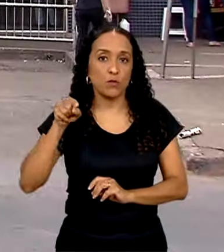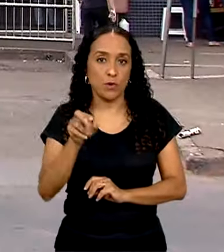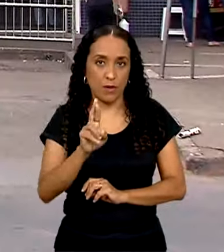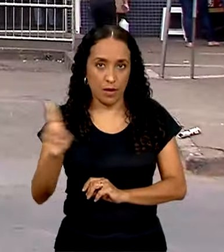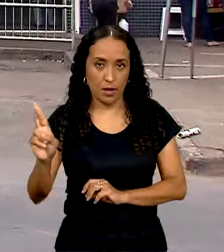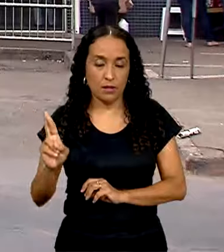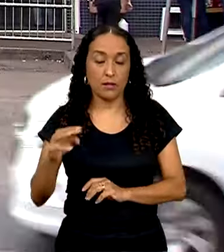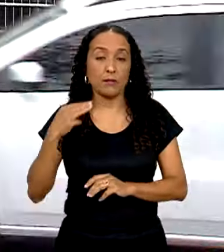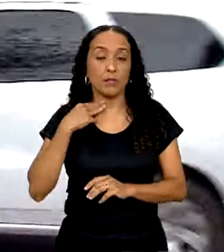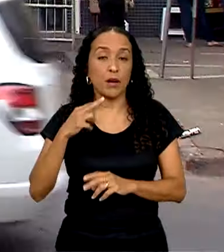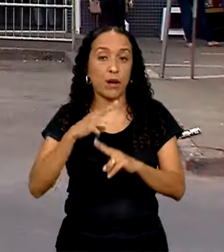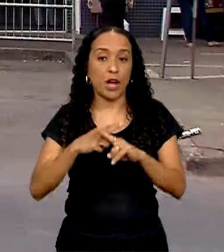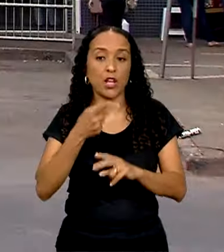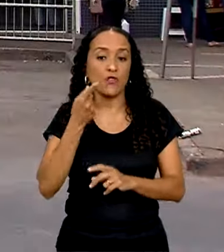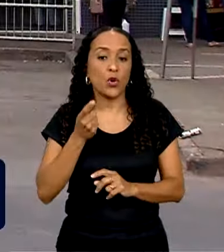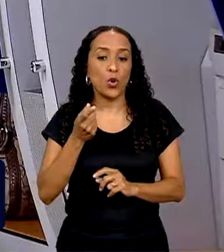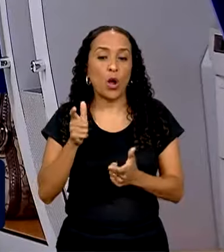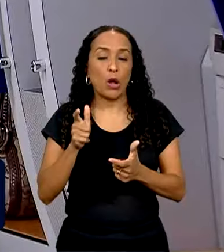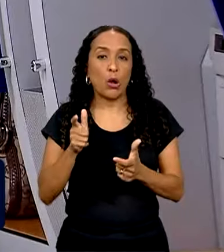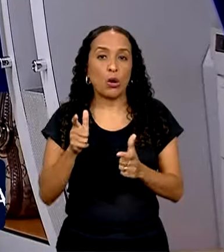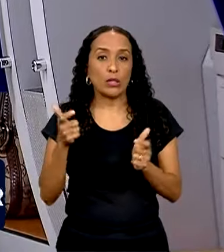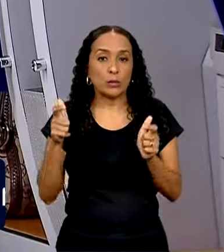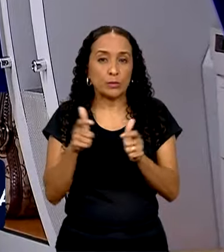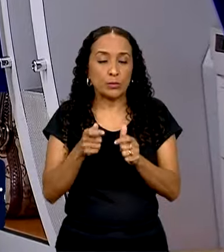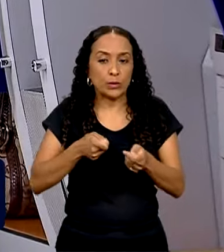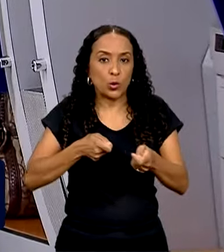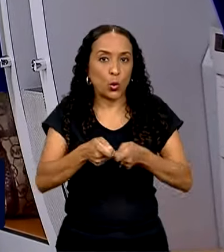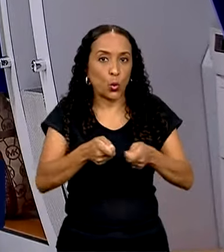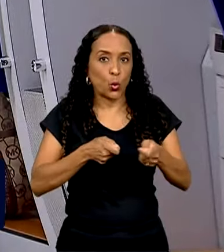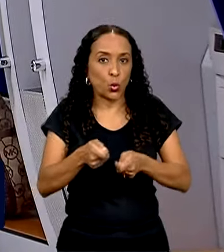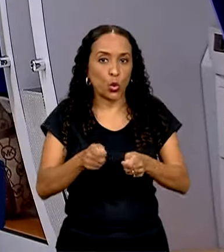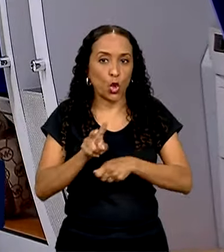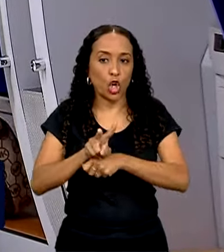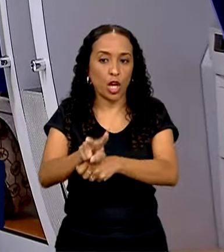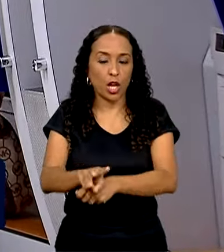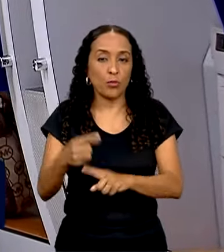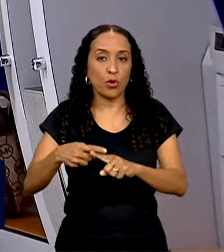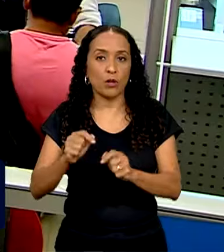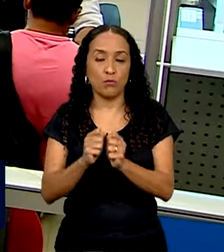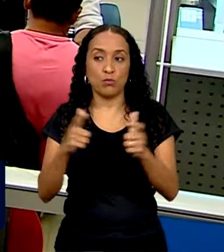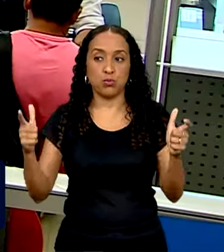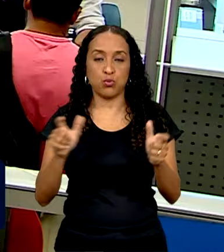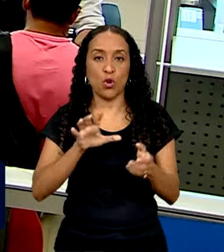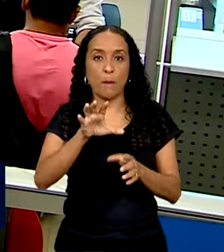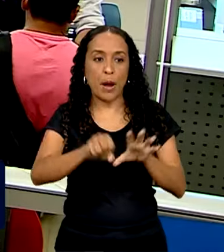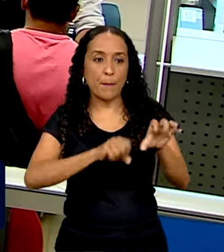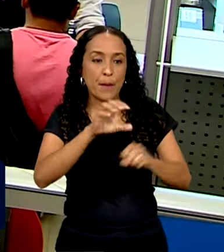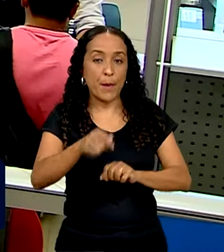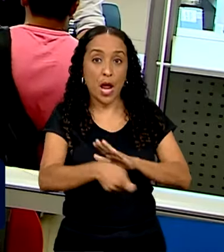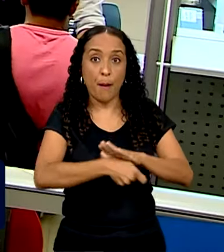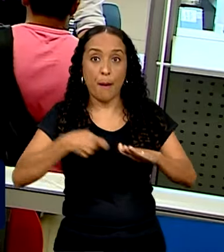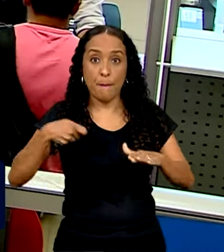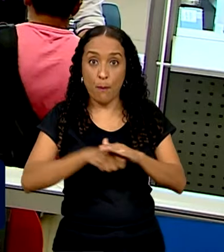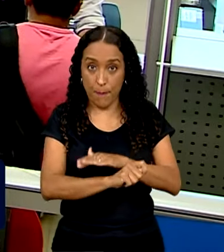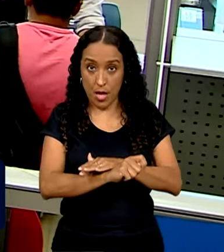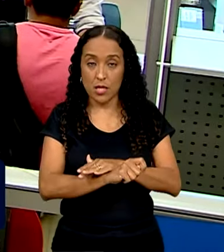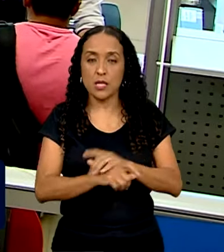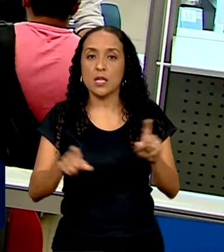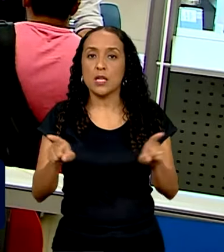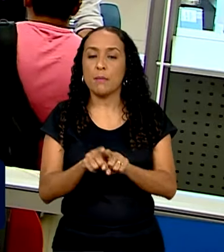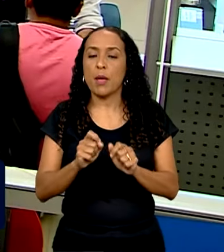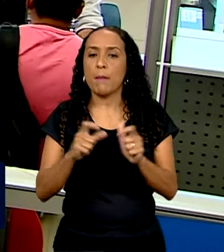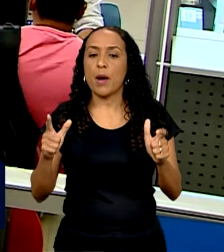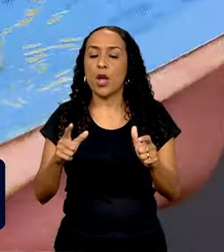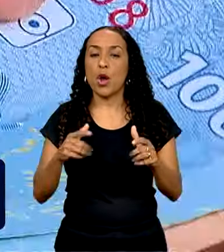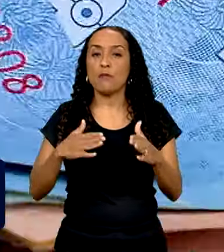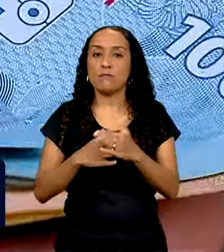Segundo a Caixa, esse aperto na concessão de crédito ocorre devido ao maior volume de saques na caderneta de poupança e de maiores